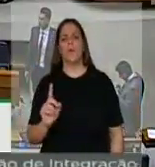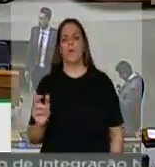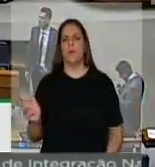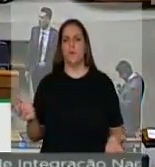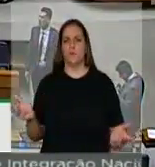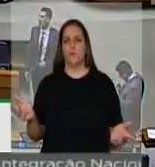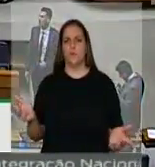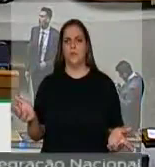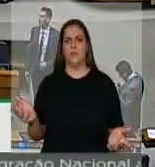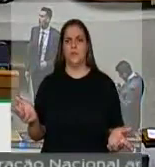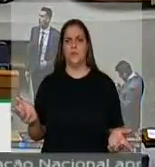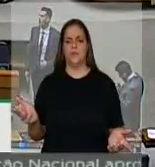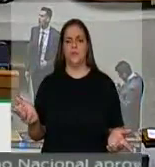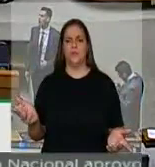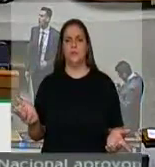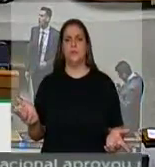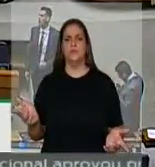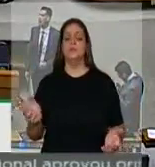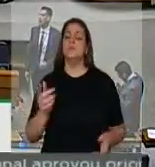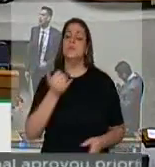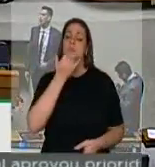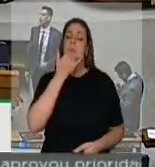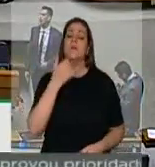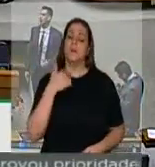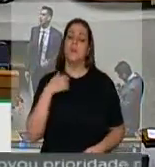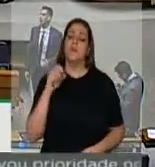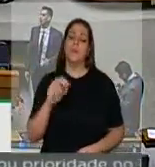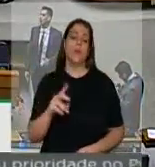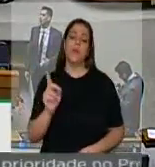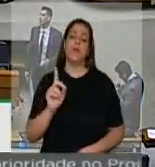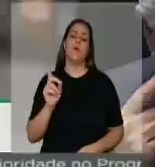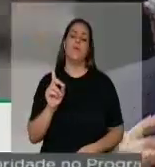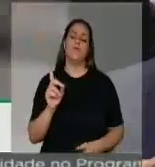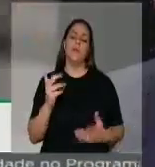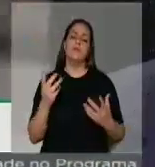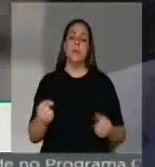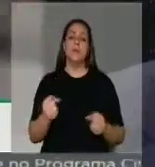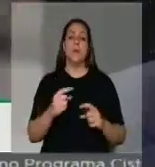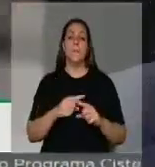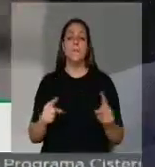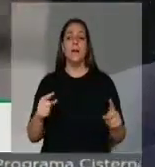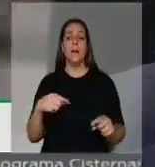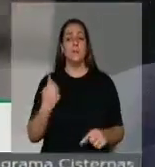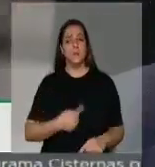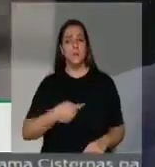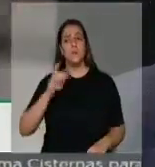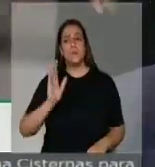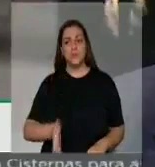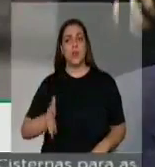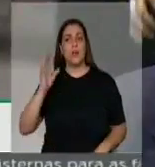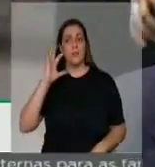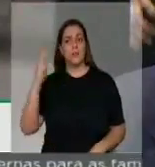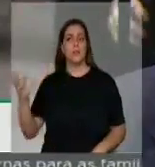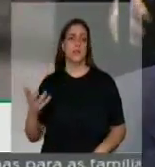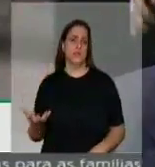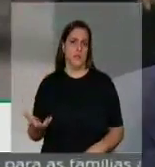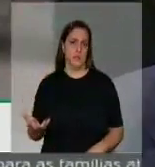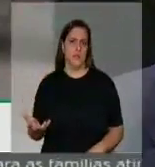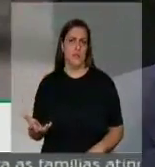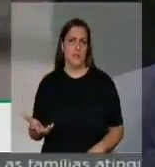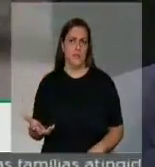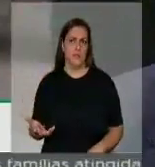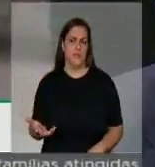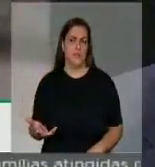a conversar, dialogar com Vossa Excelência, mas a nossa decisão já está tomada. A gente vem